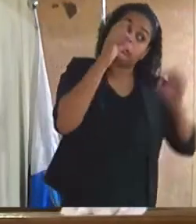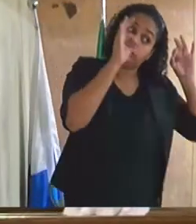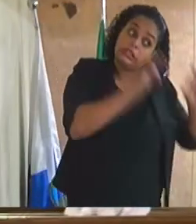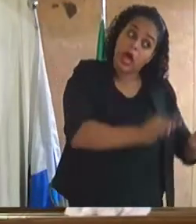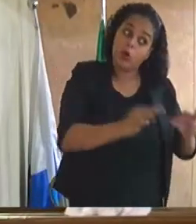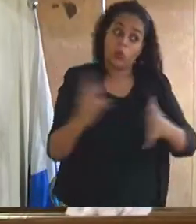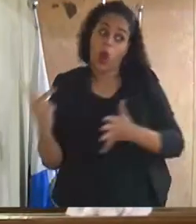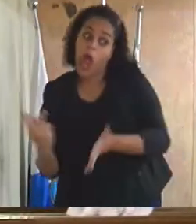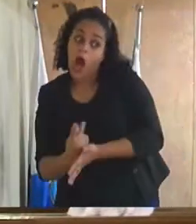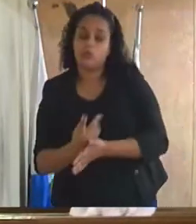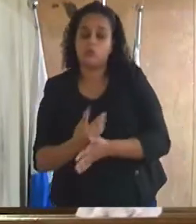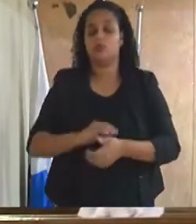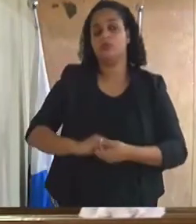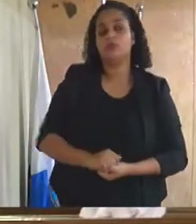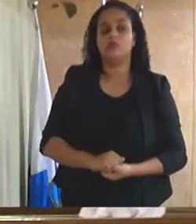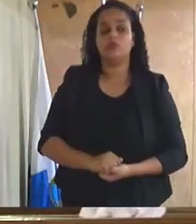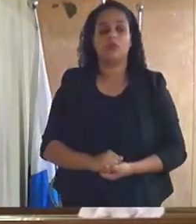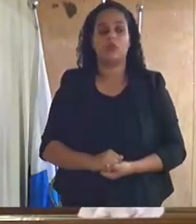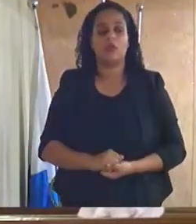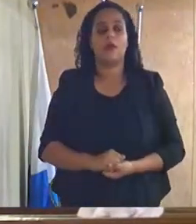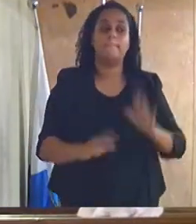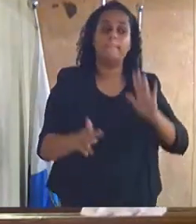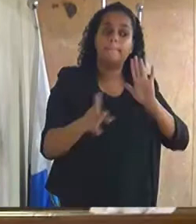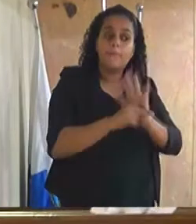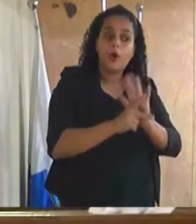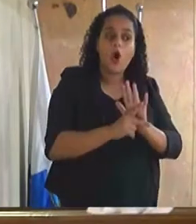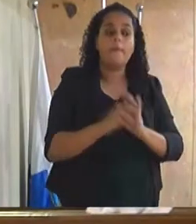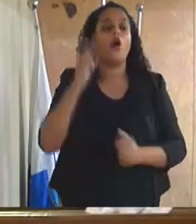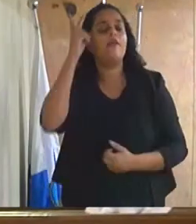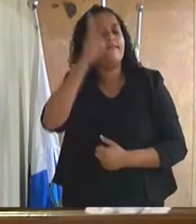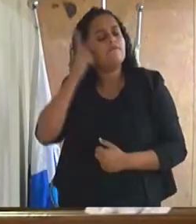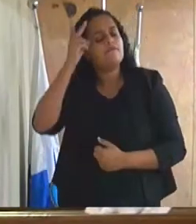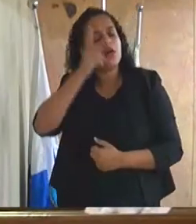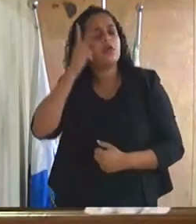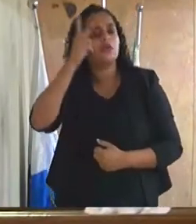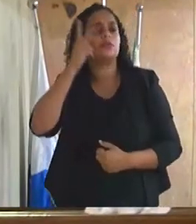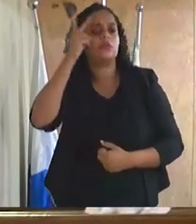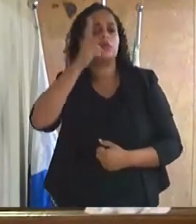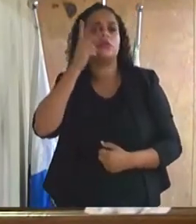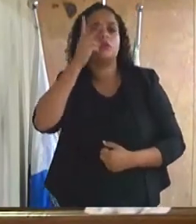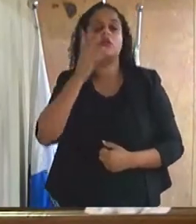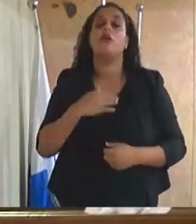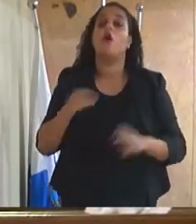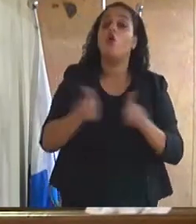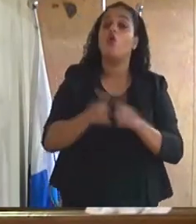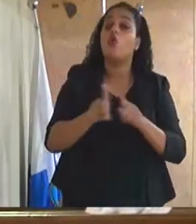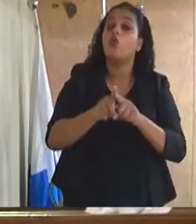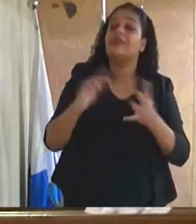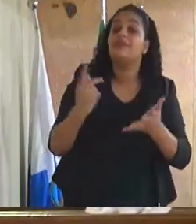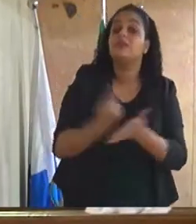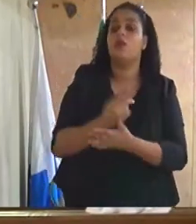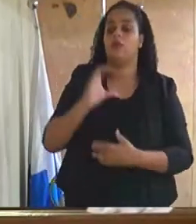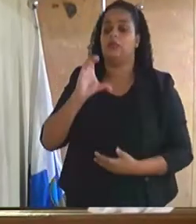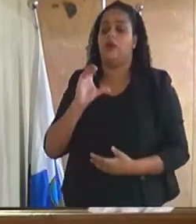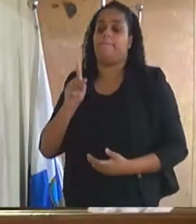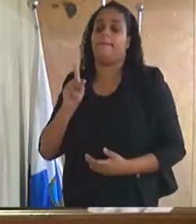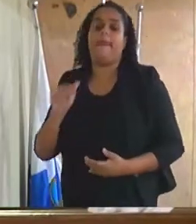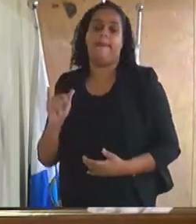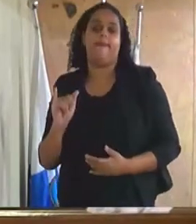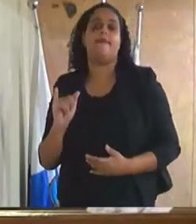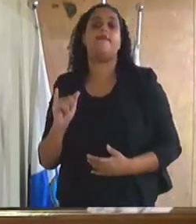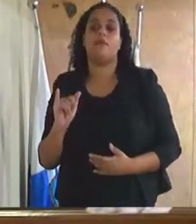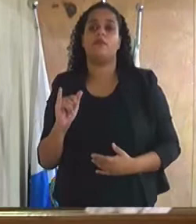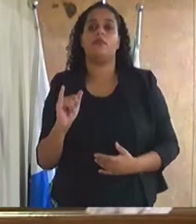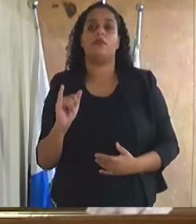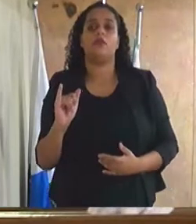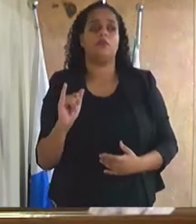como a própria vereadora colocou de uma CPI normalmente essa é a